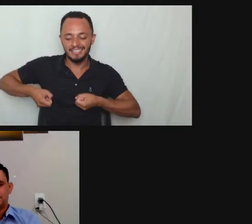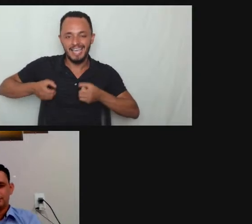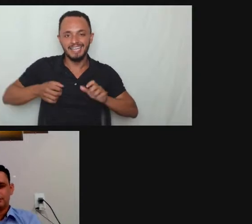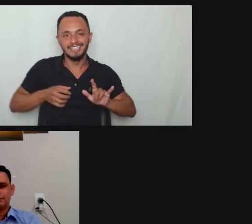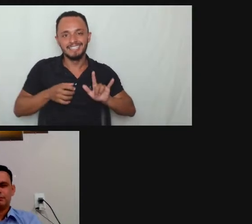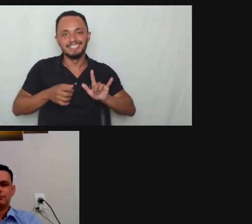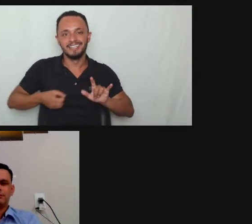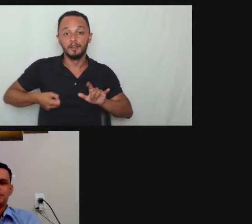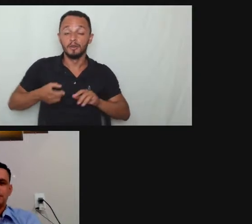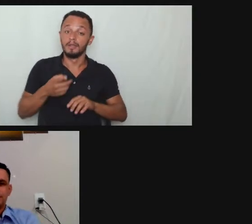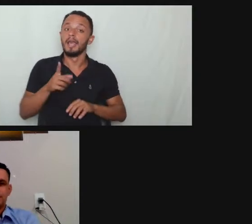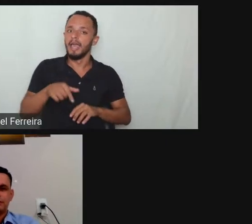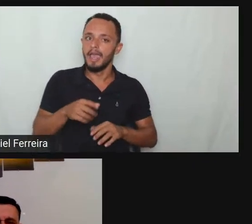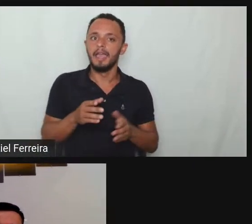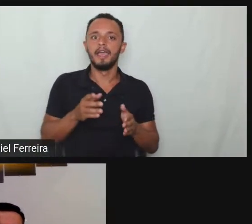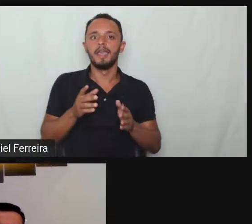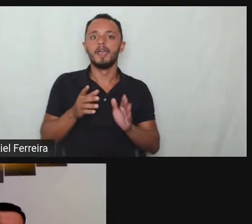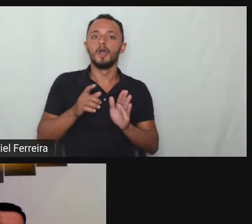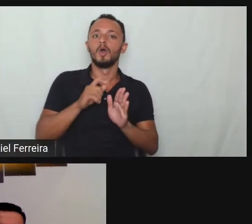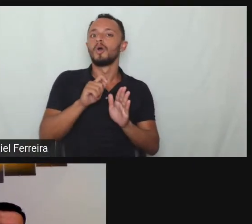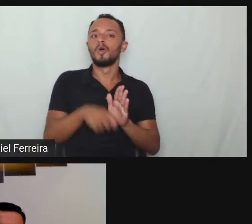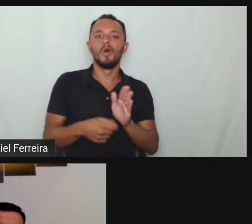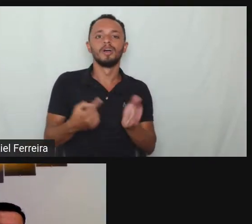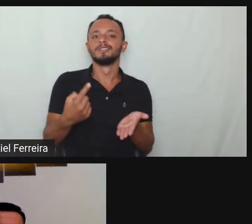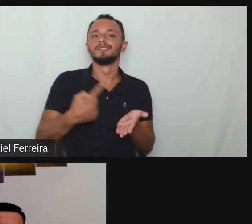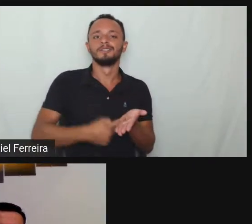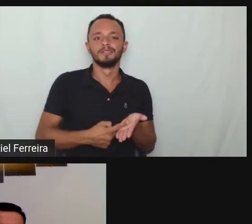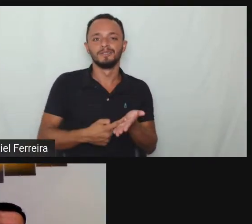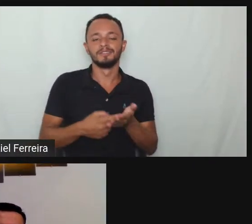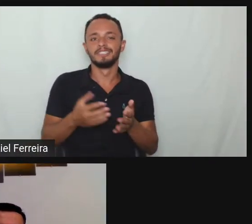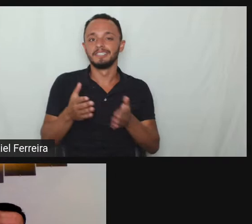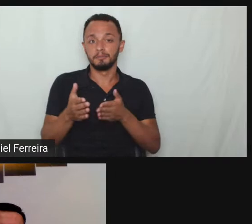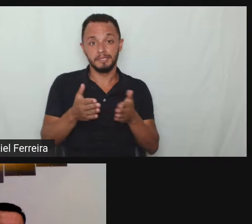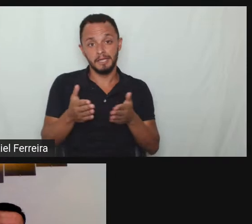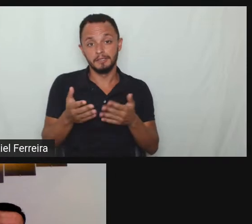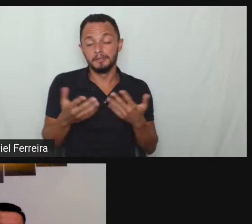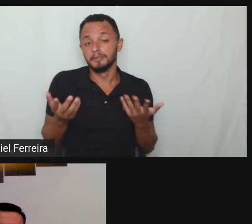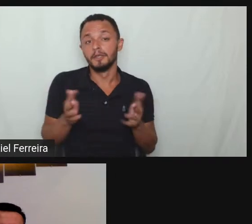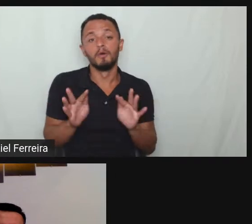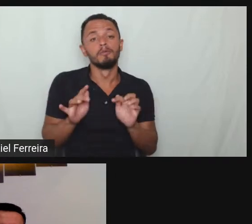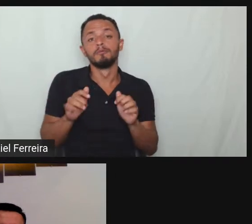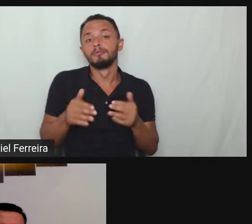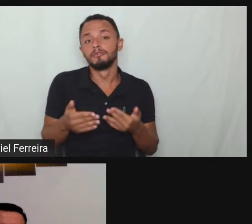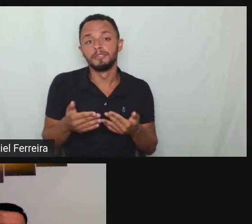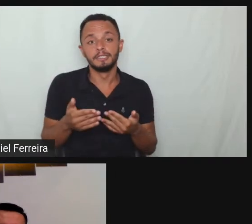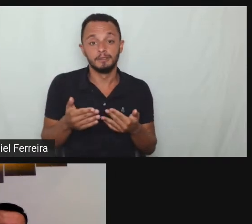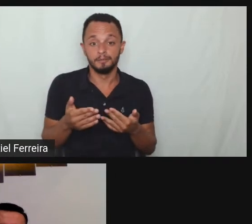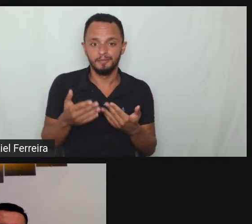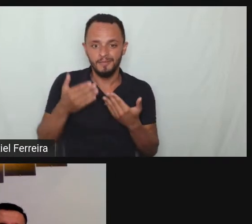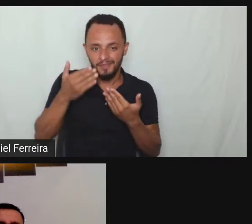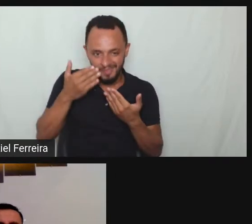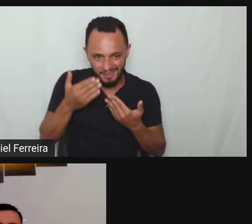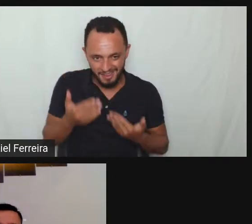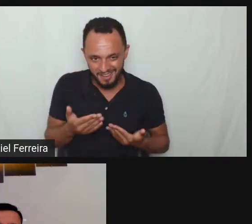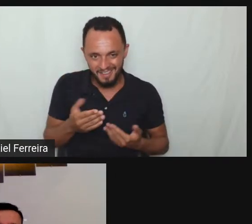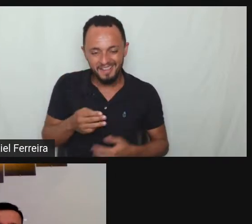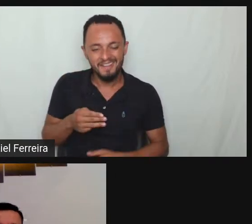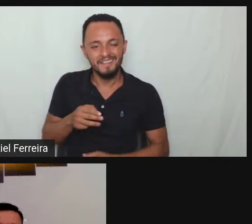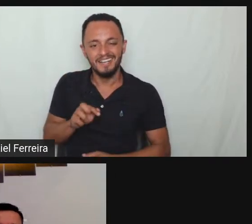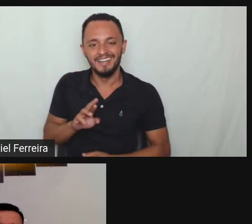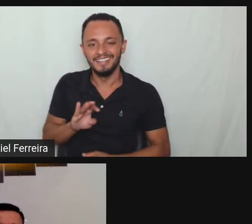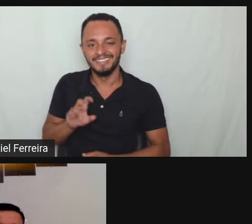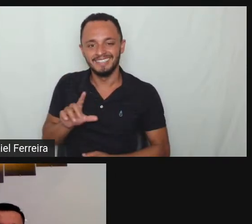direitos das pessoas com deficiência tá pessoal a gente vai chegando ao fim de mais uma transmissão Marcelo meus agradecimentos faça suas